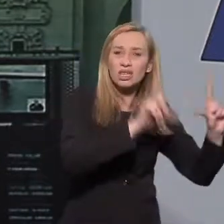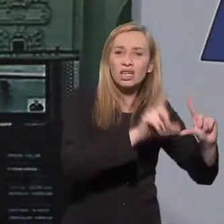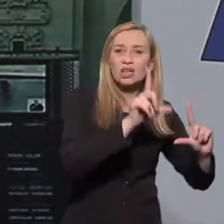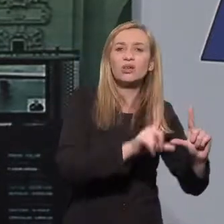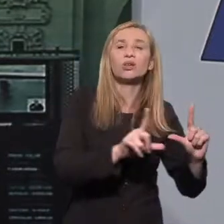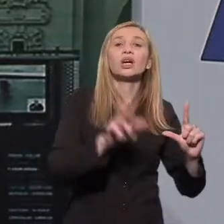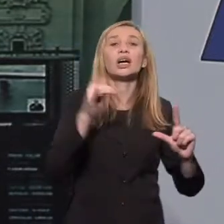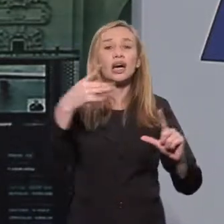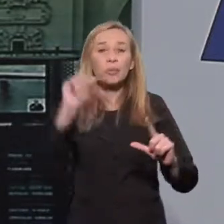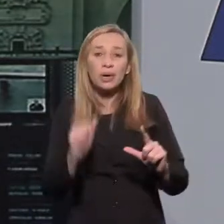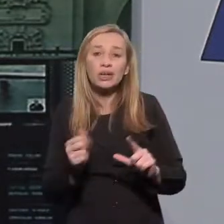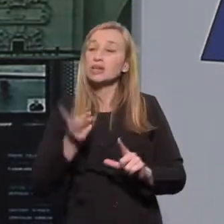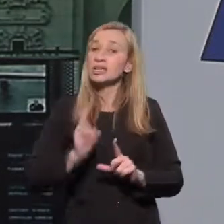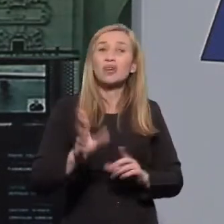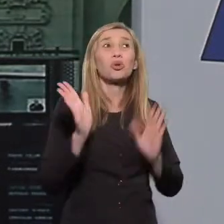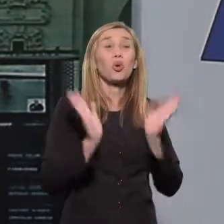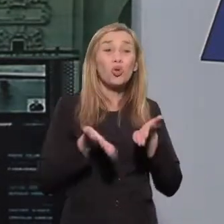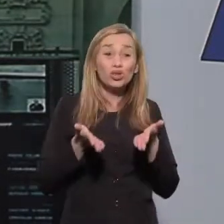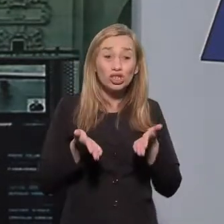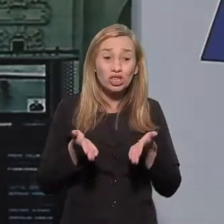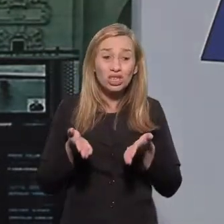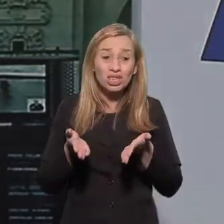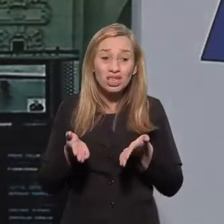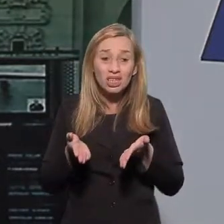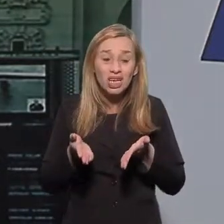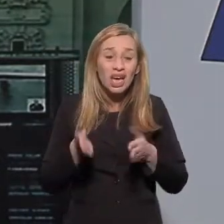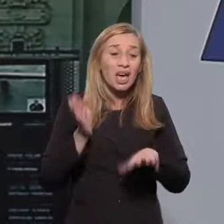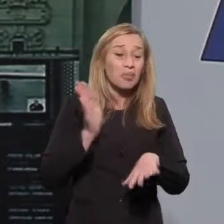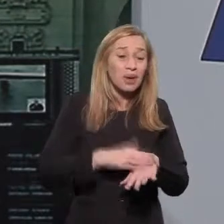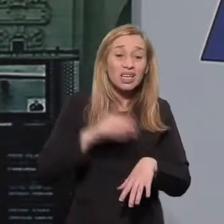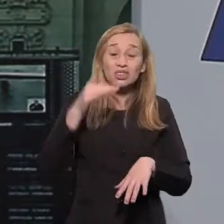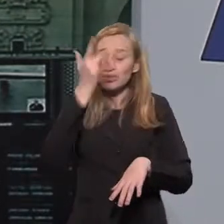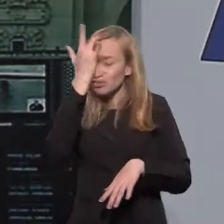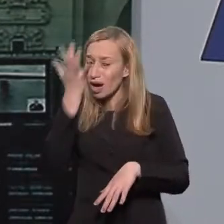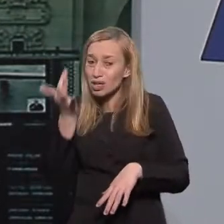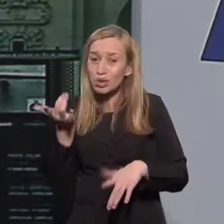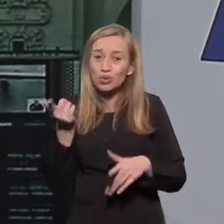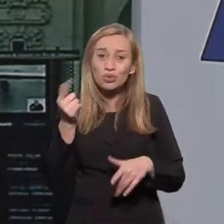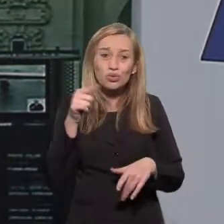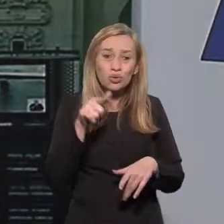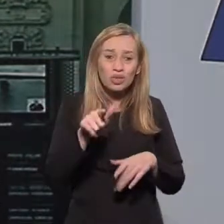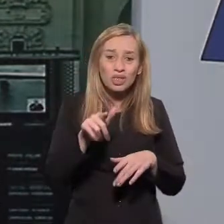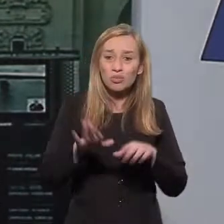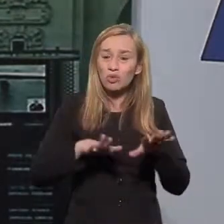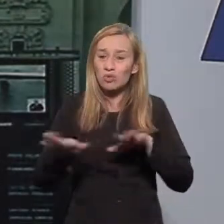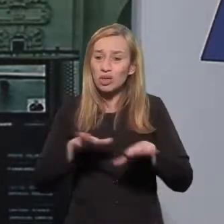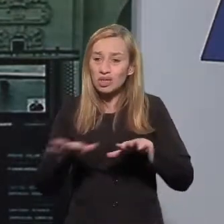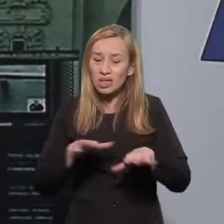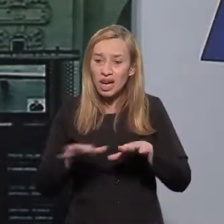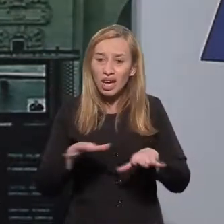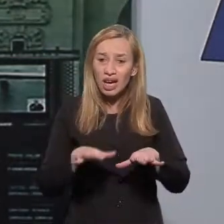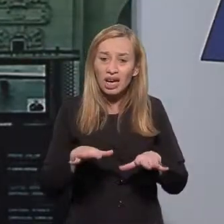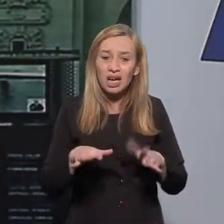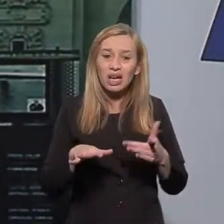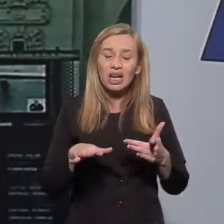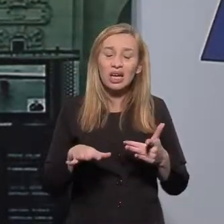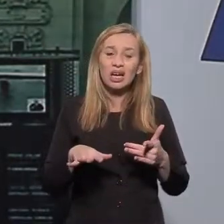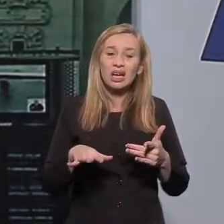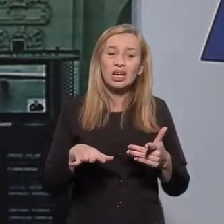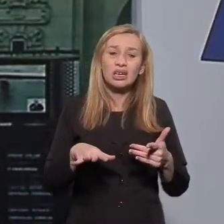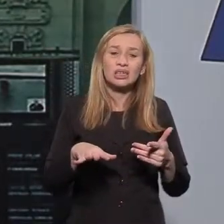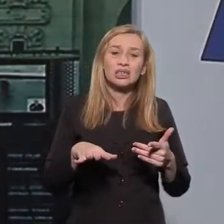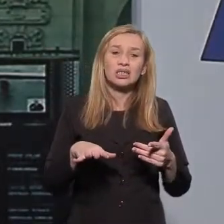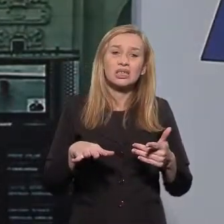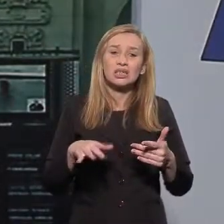nos meios de comunicação, campanhas permanentes. Hoje em dia, onde é mais fácil você mobilizar campanhas que não